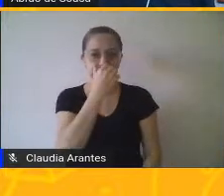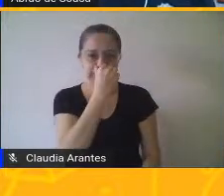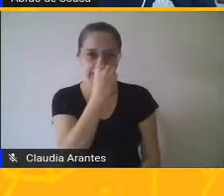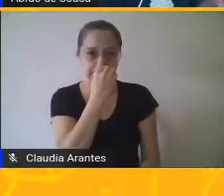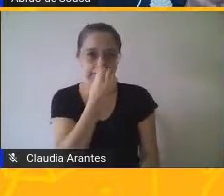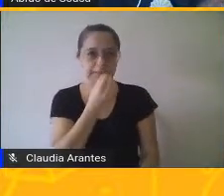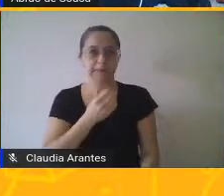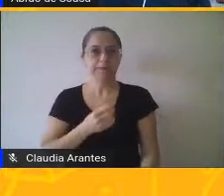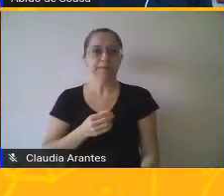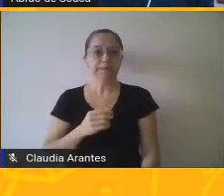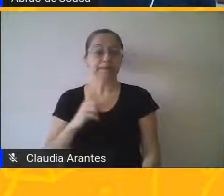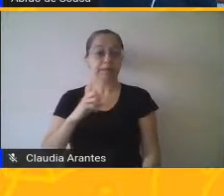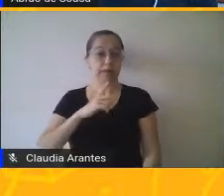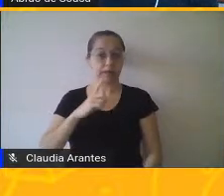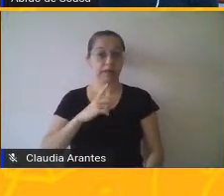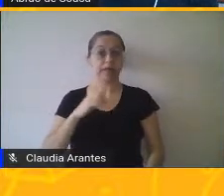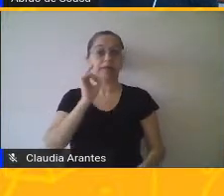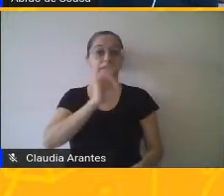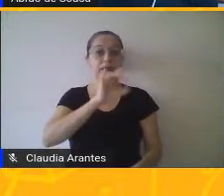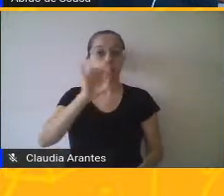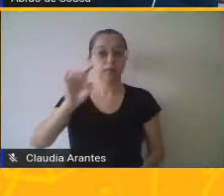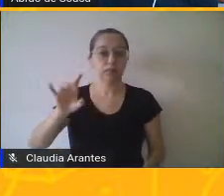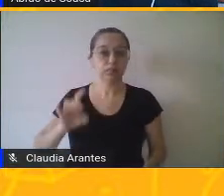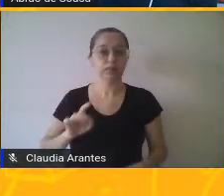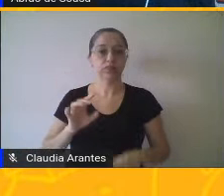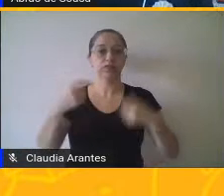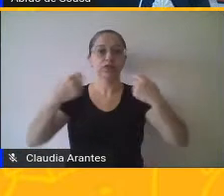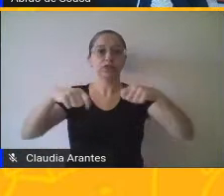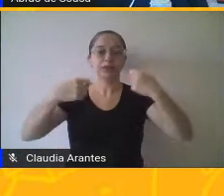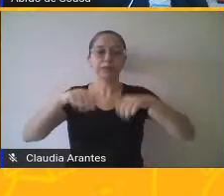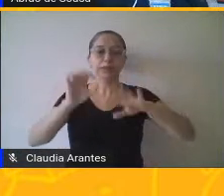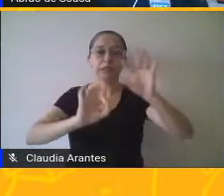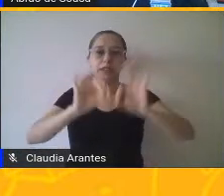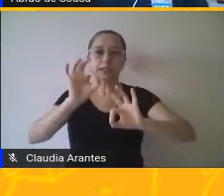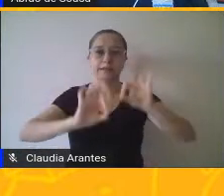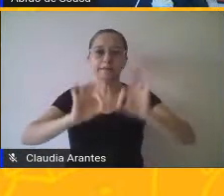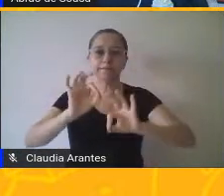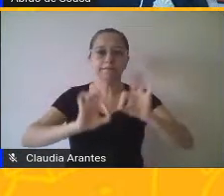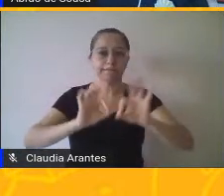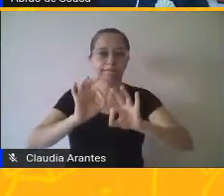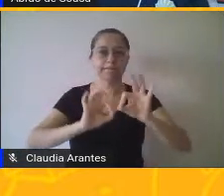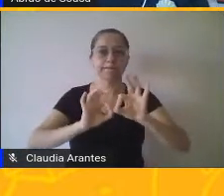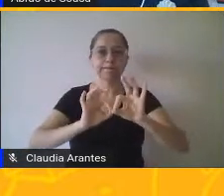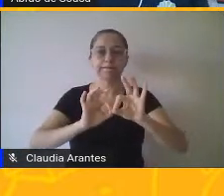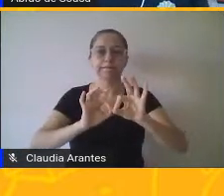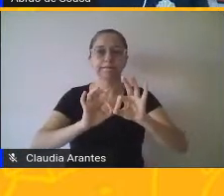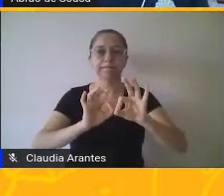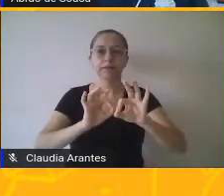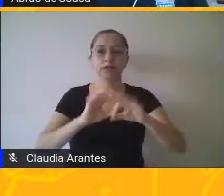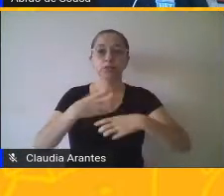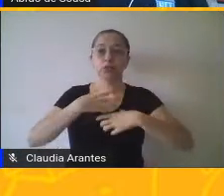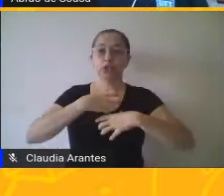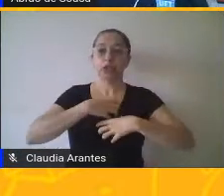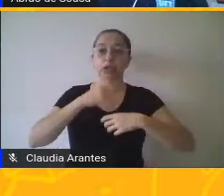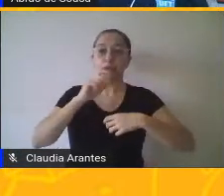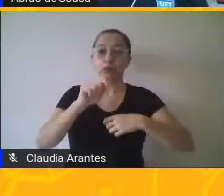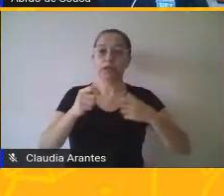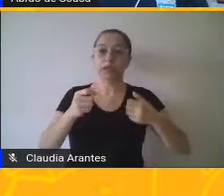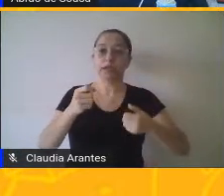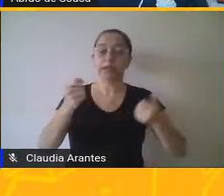falamos, precisamos de um código. Esse código é aquilo que vai